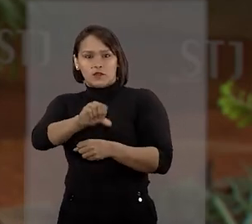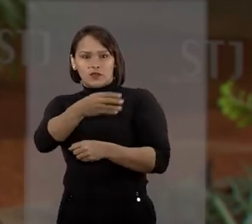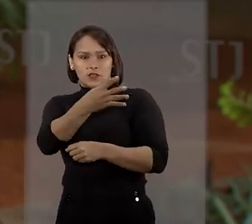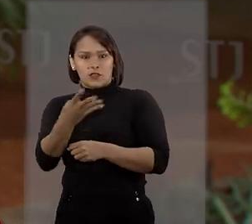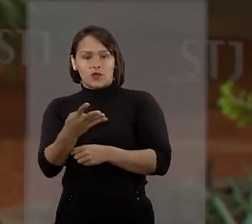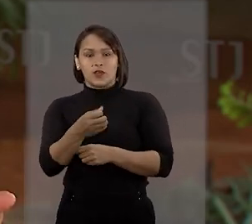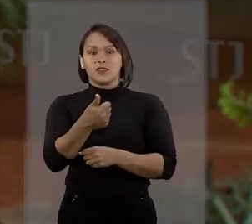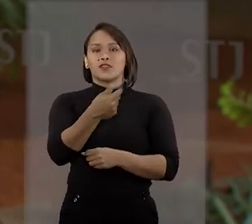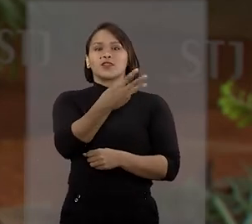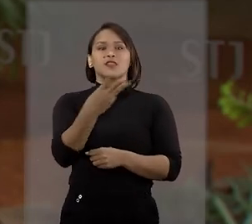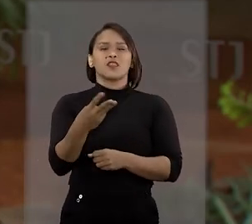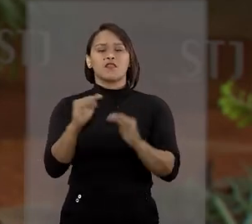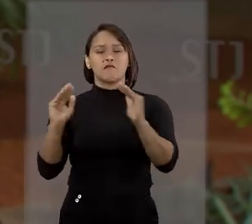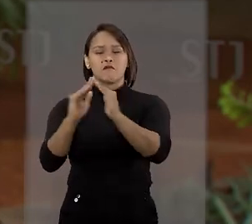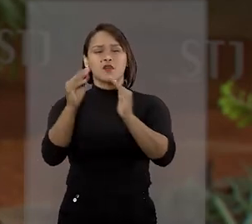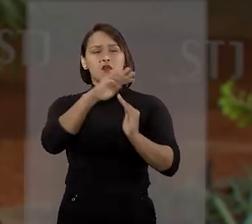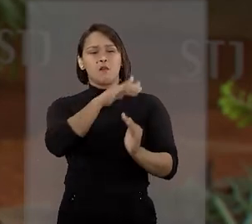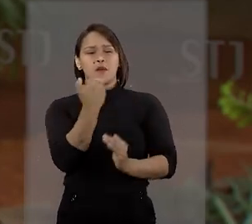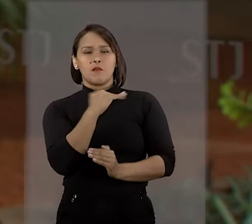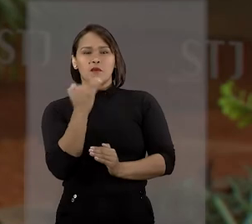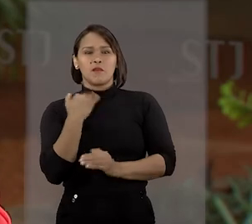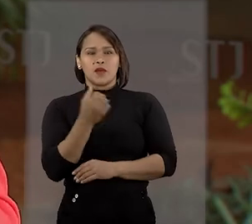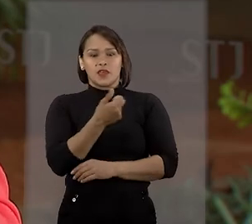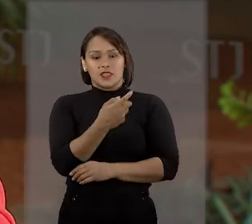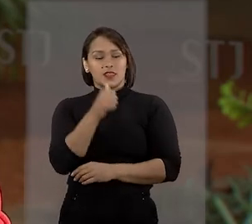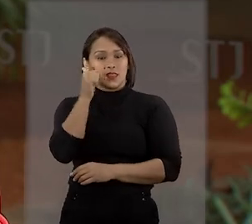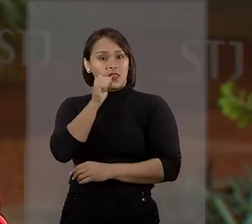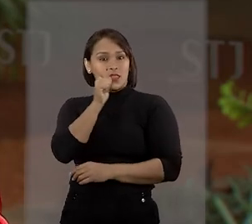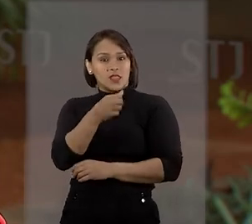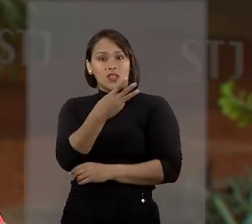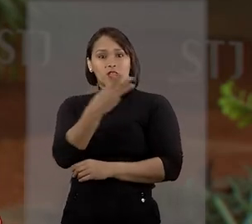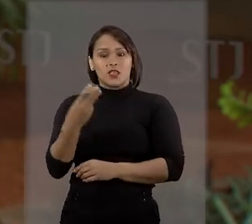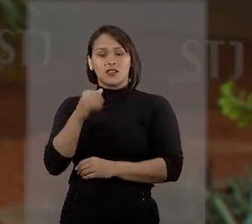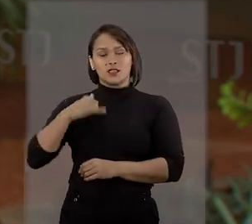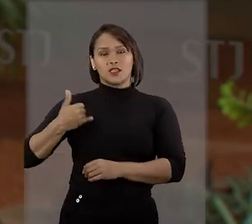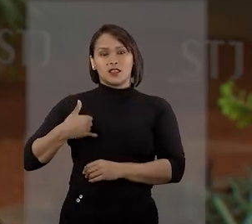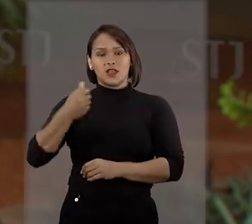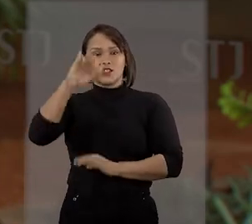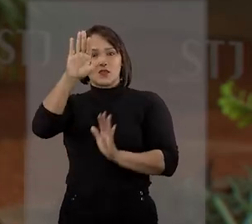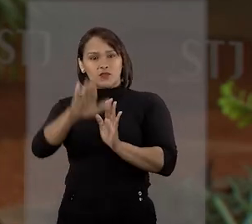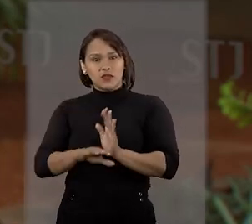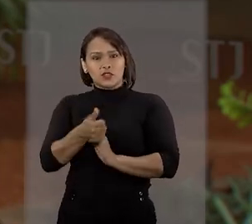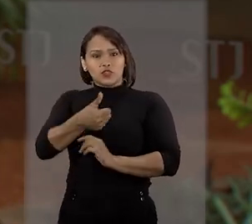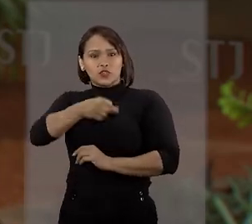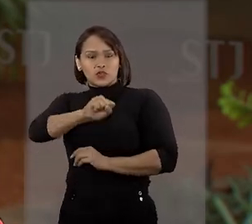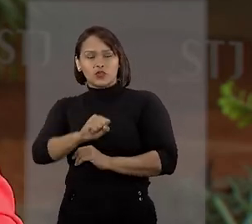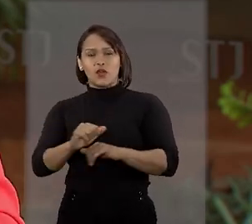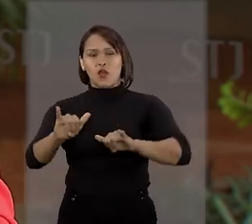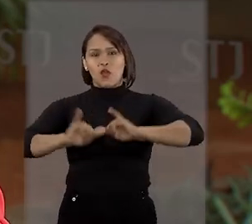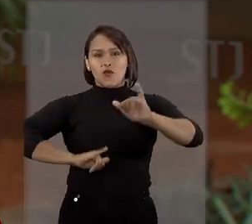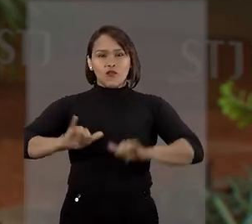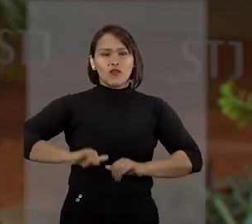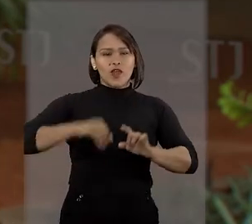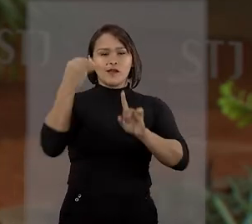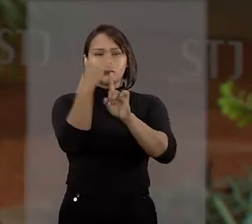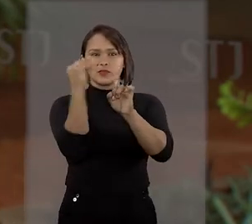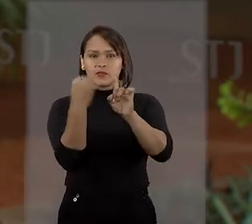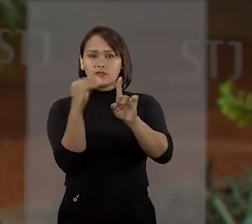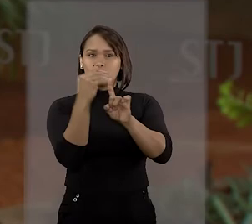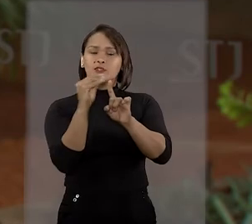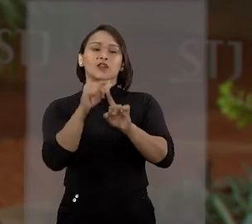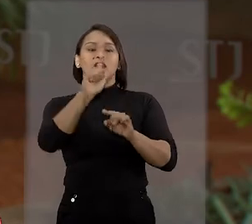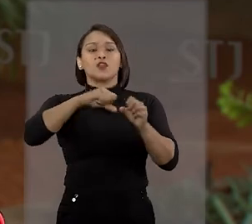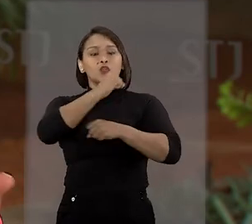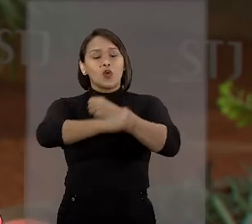de 94, 13 moradores foram mortos e três mulheres, duas delas menores de idade na época, sofreram abusos